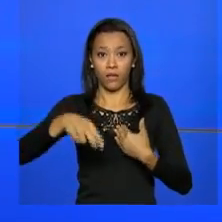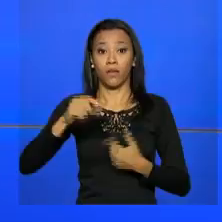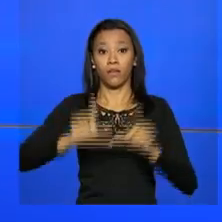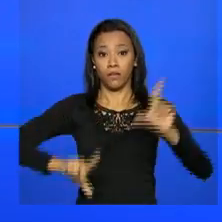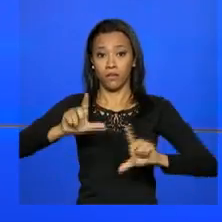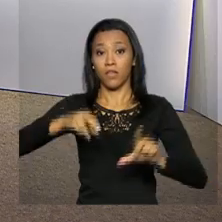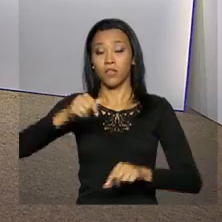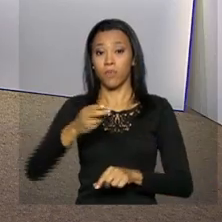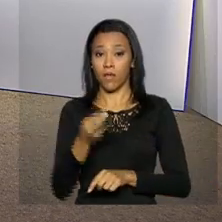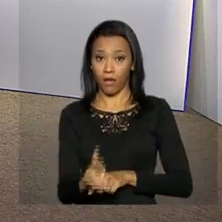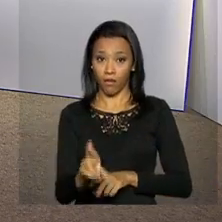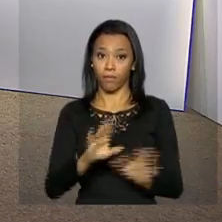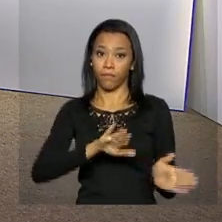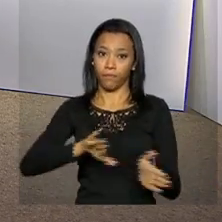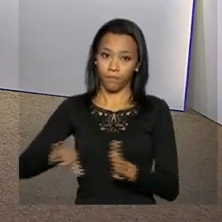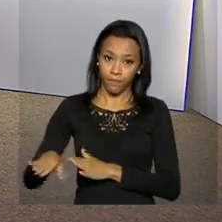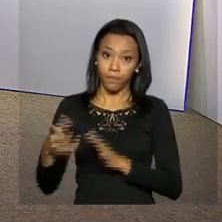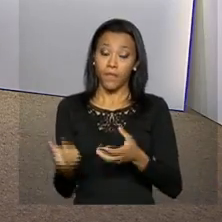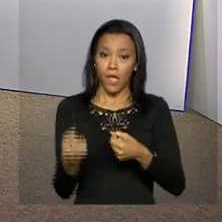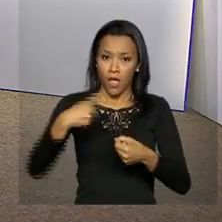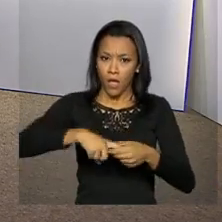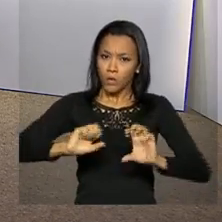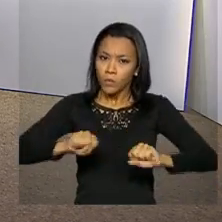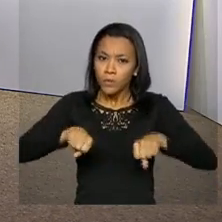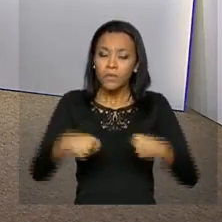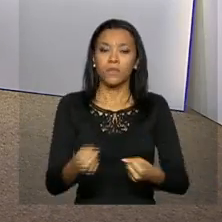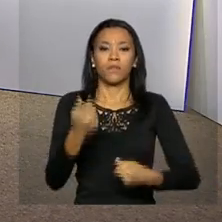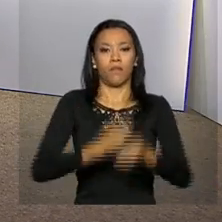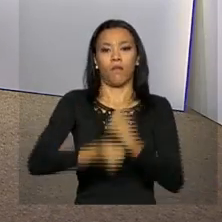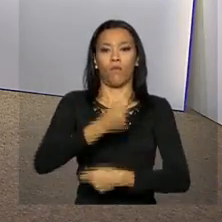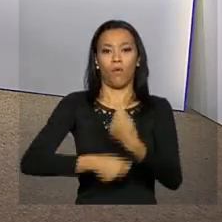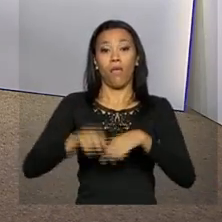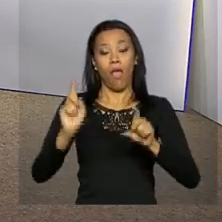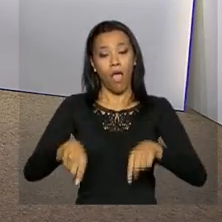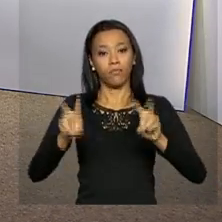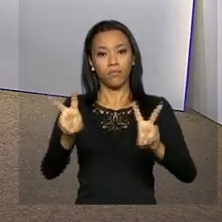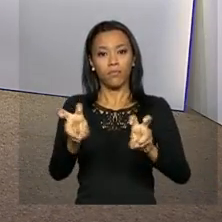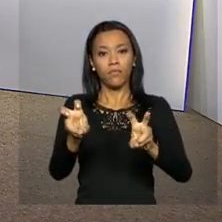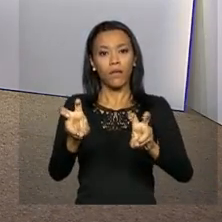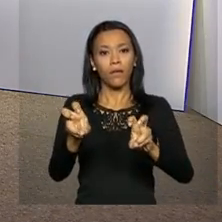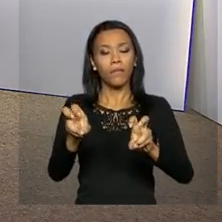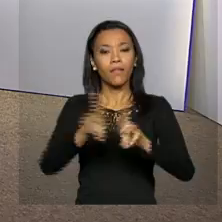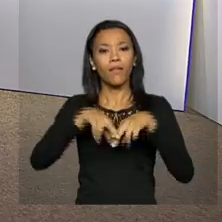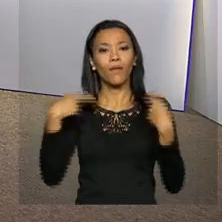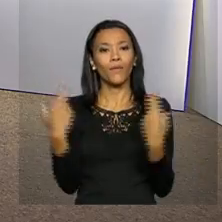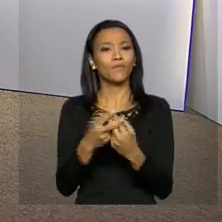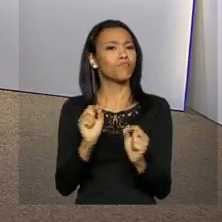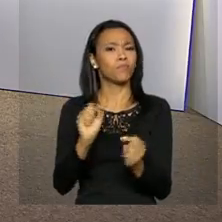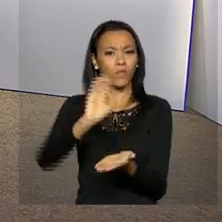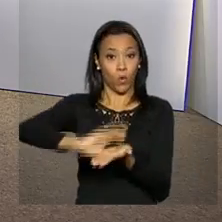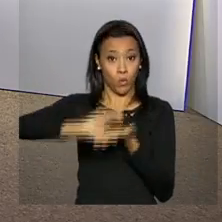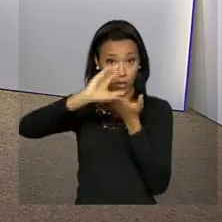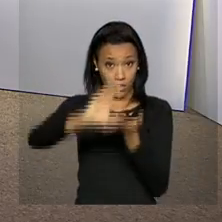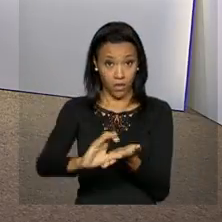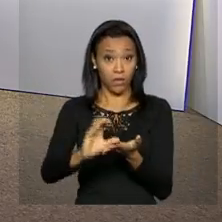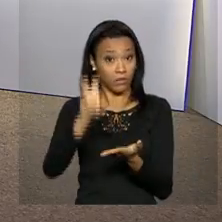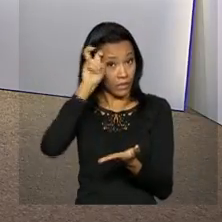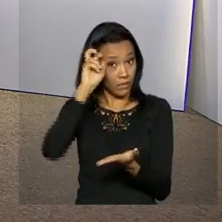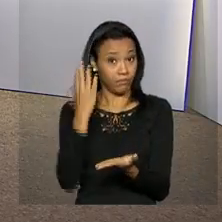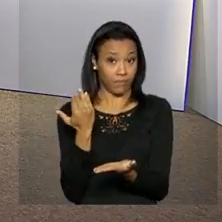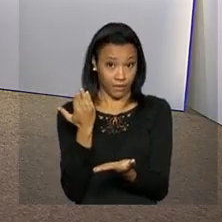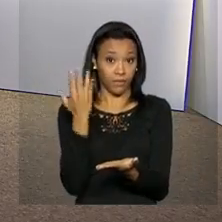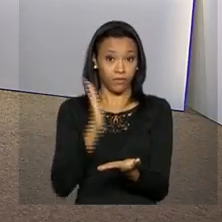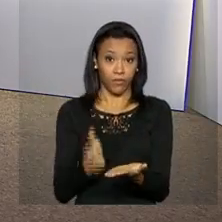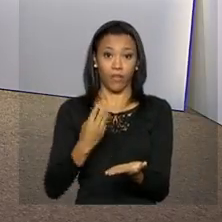TVNBR. A retomada do crescimento da economia foi tema da reunião do Conselhão realizada na última quinta-feira no Palácio do